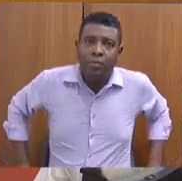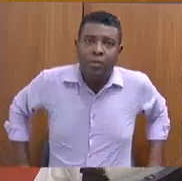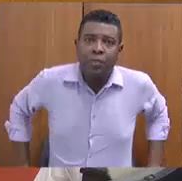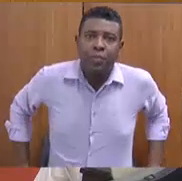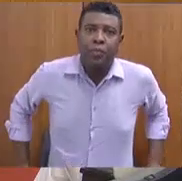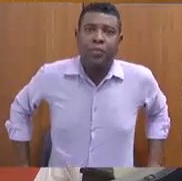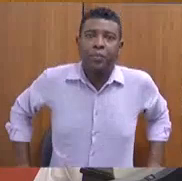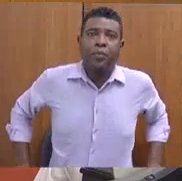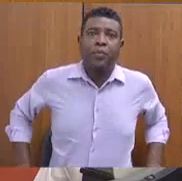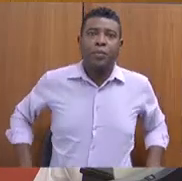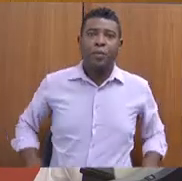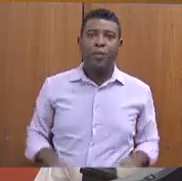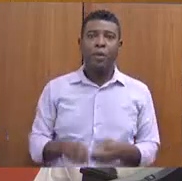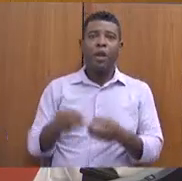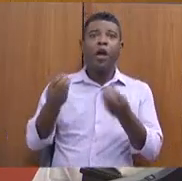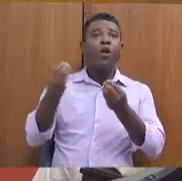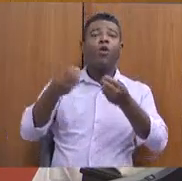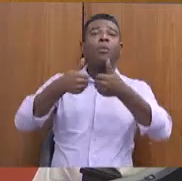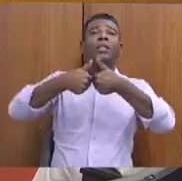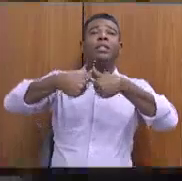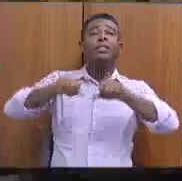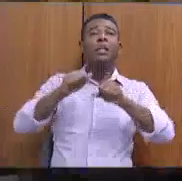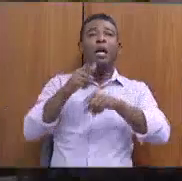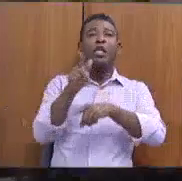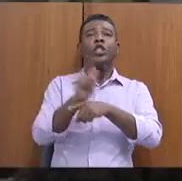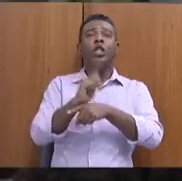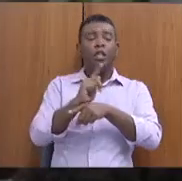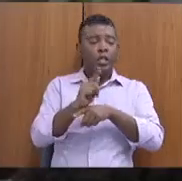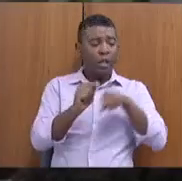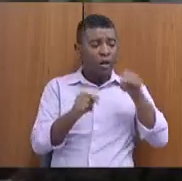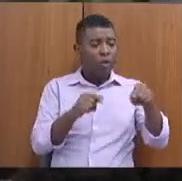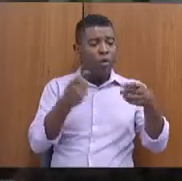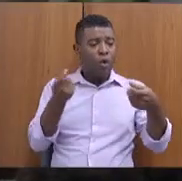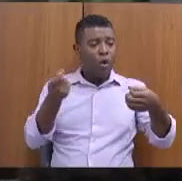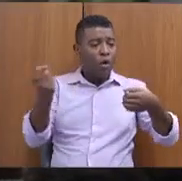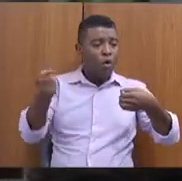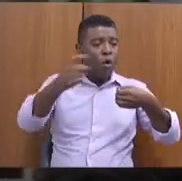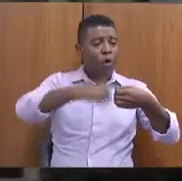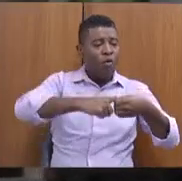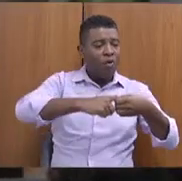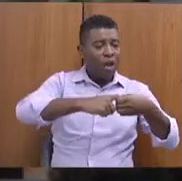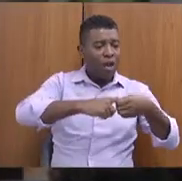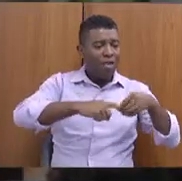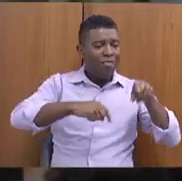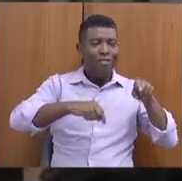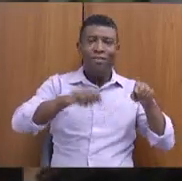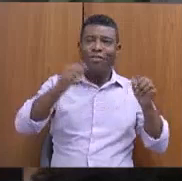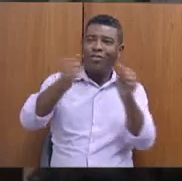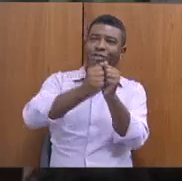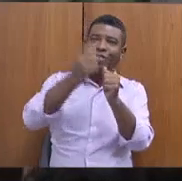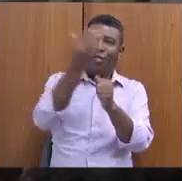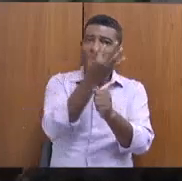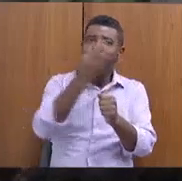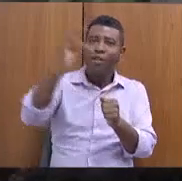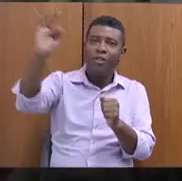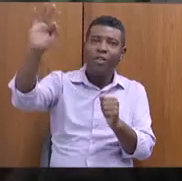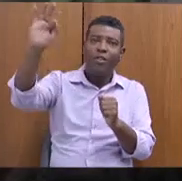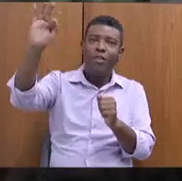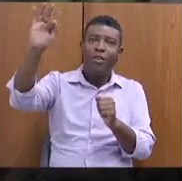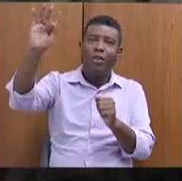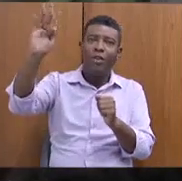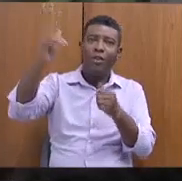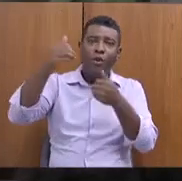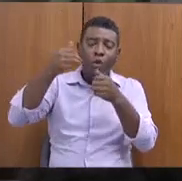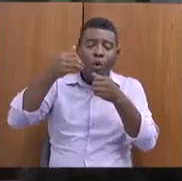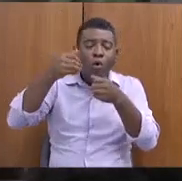como está a gestão do convênio com a União para a execução do programa de Estado do Estado de Minas Gerais, o convênio está